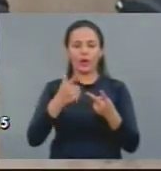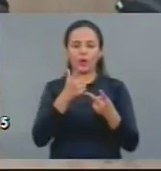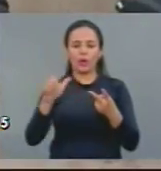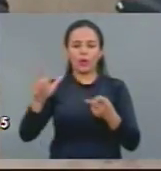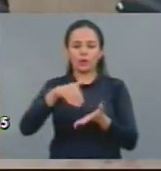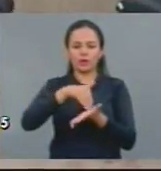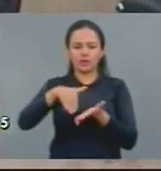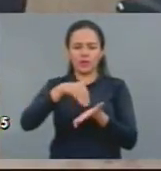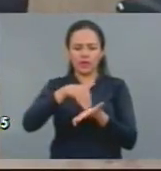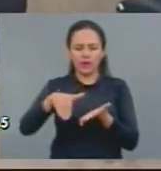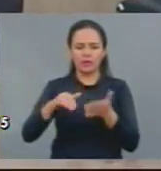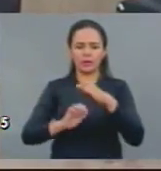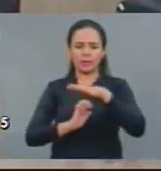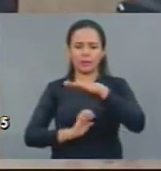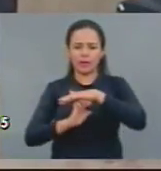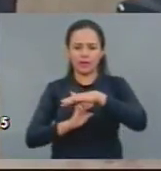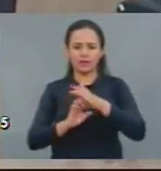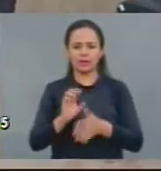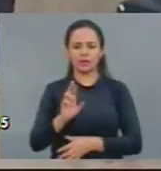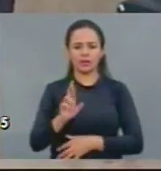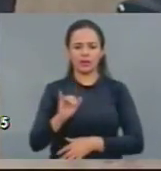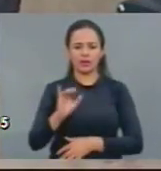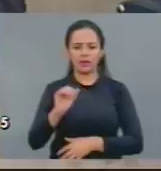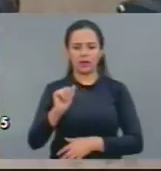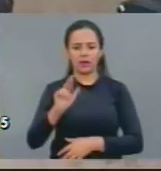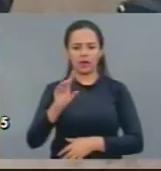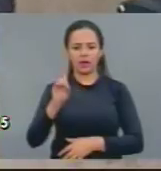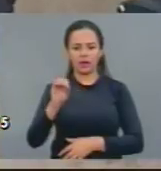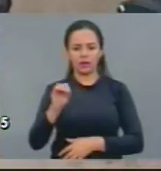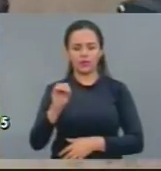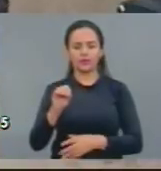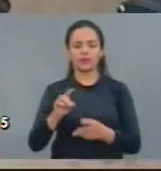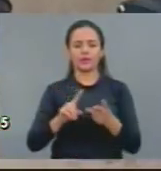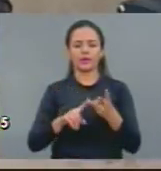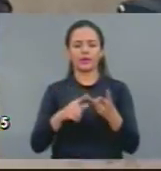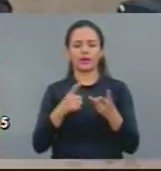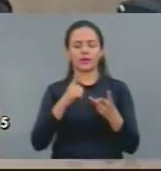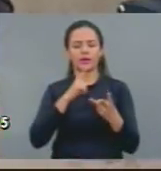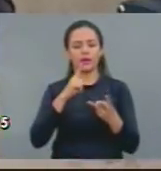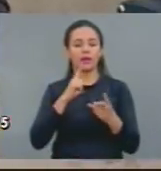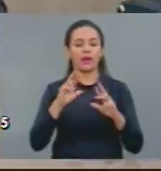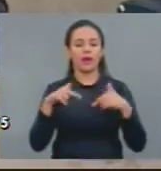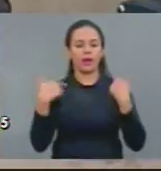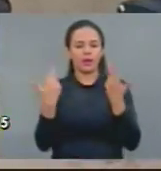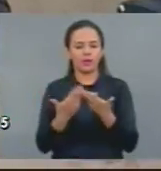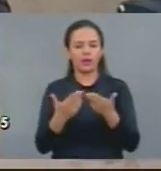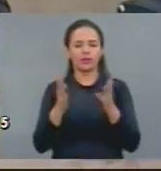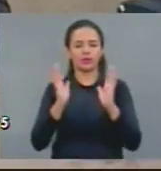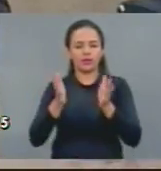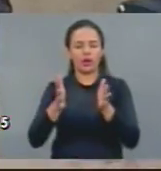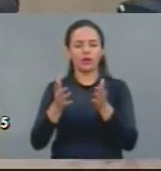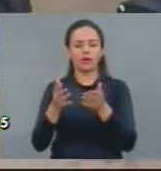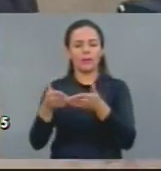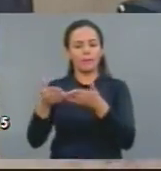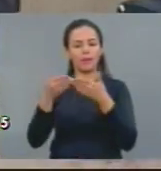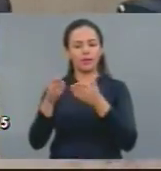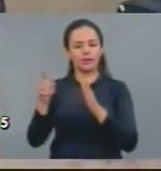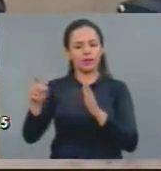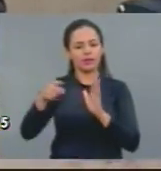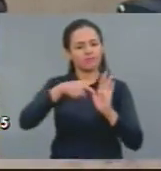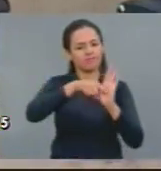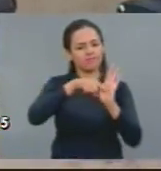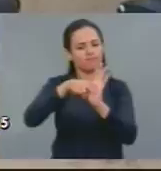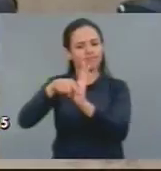da SEMAS, que é o doutor Ricardo, foi disponibilizado a toda fiscalização, no sentido de que